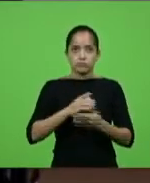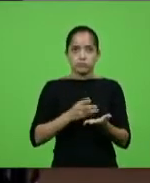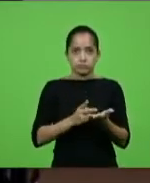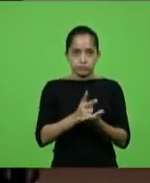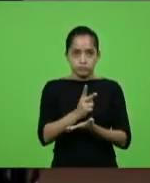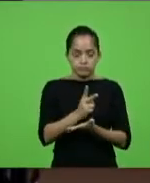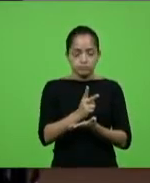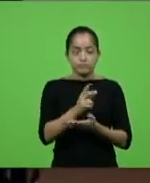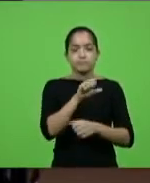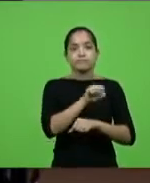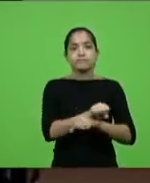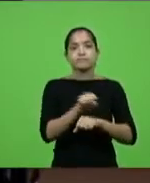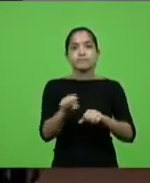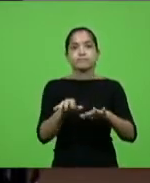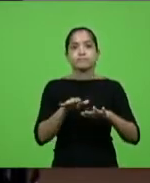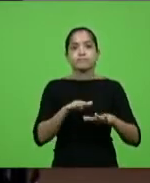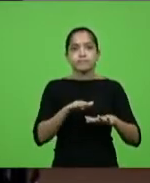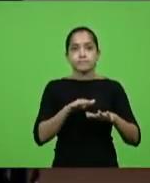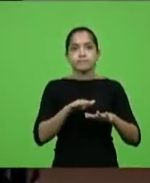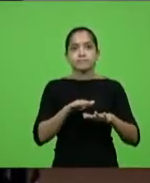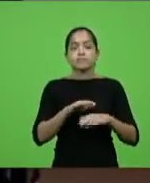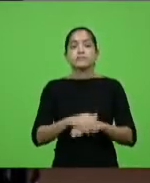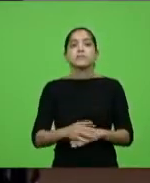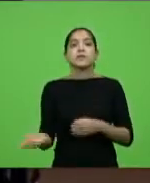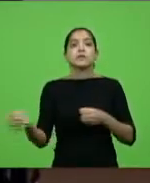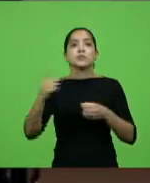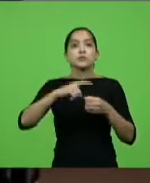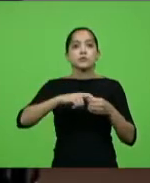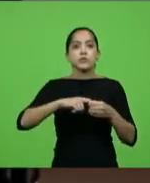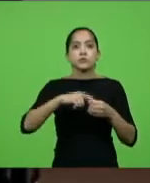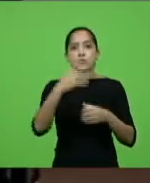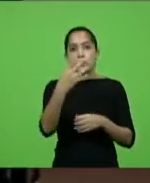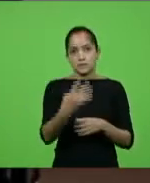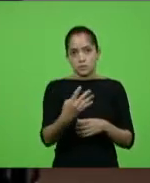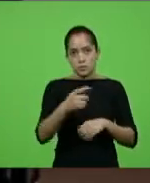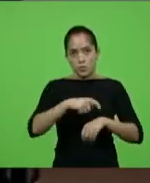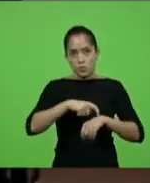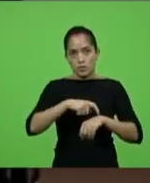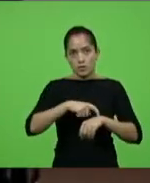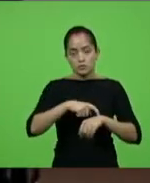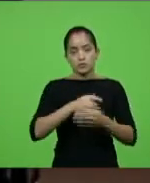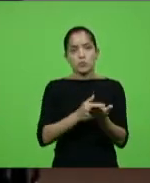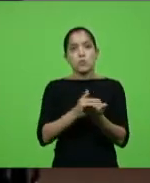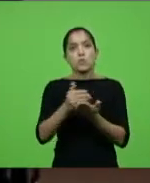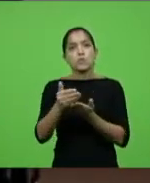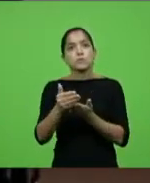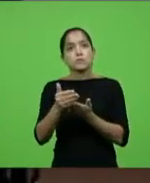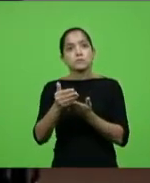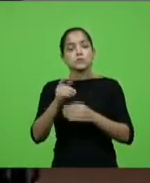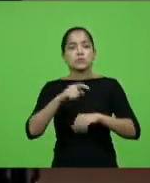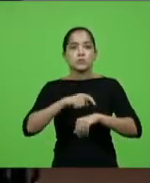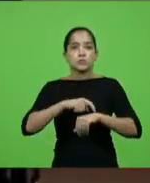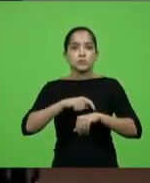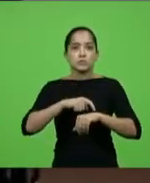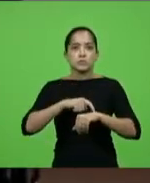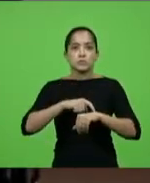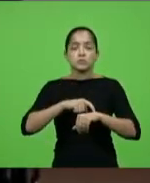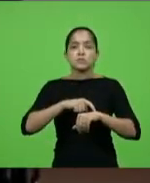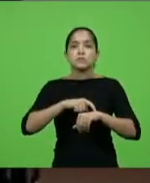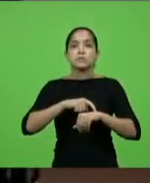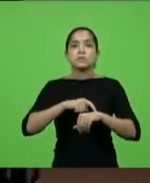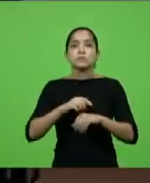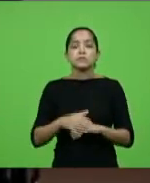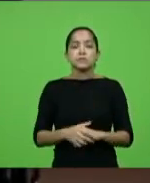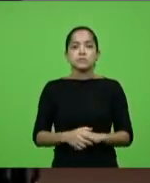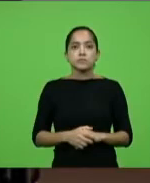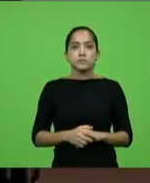presidente suspendeu a sessão até as 16 horas e reaberta a sessão, senhor presidente. O adentrou no horário da